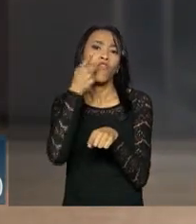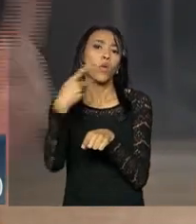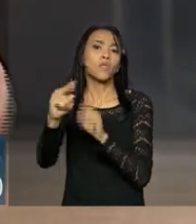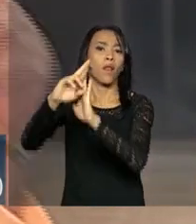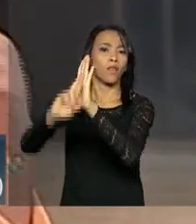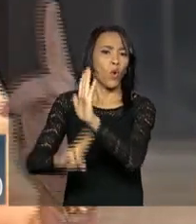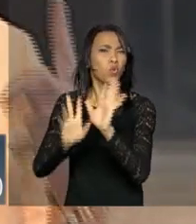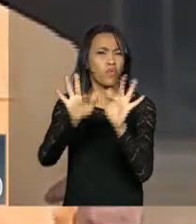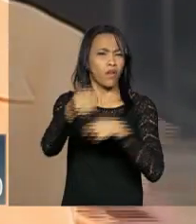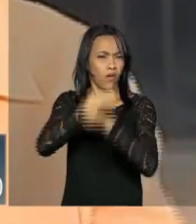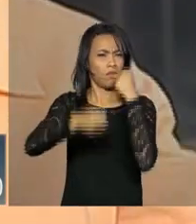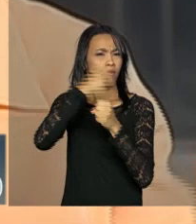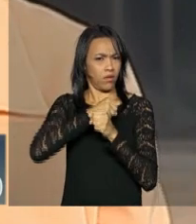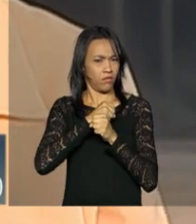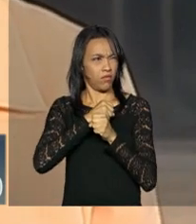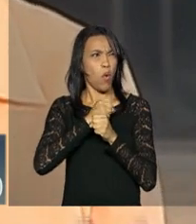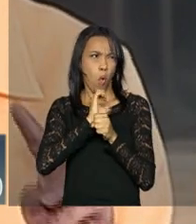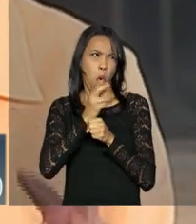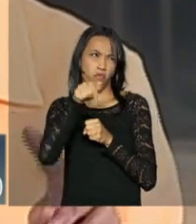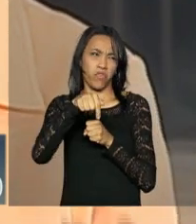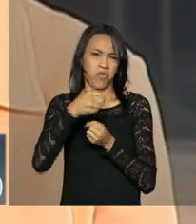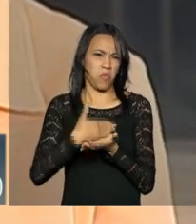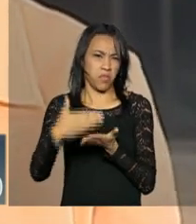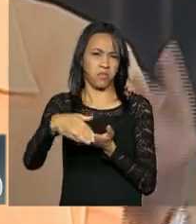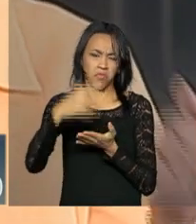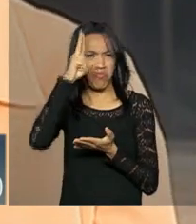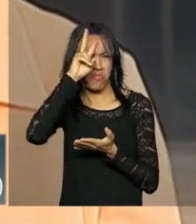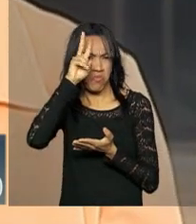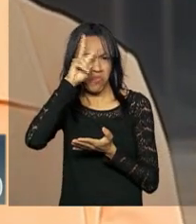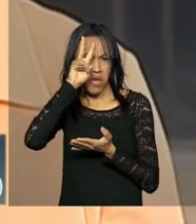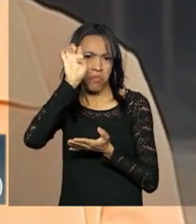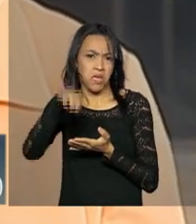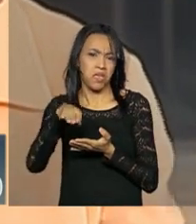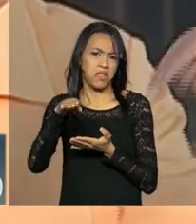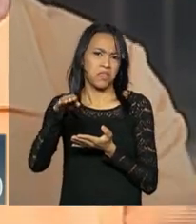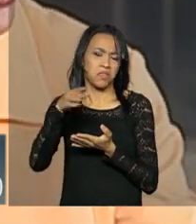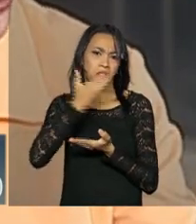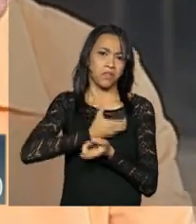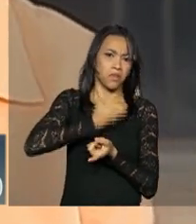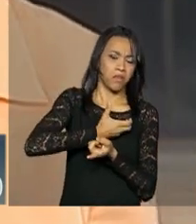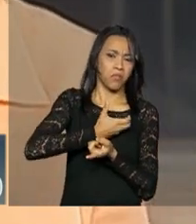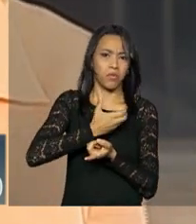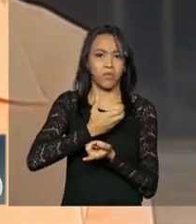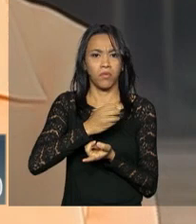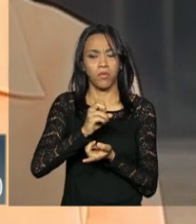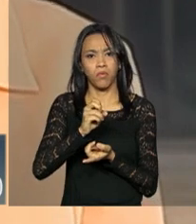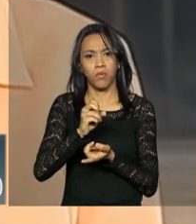relatório do final do ano passado ou início desse ano, eu não lembro bem se é de dezembro ou se é